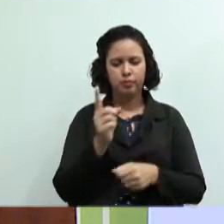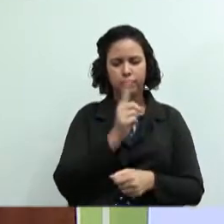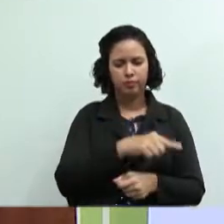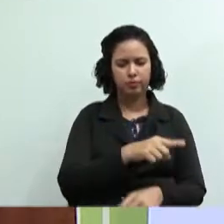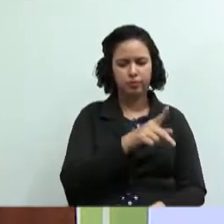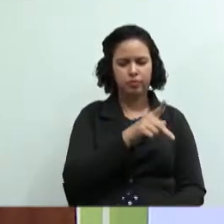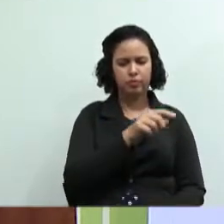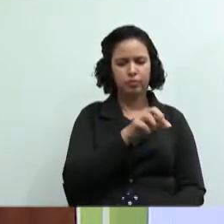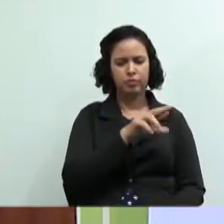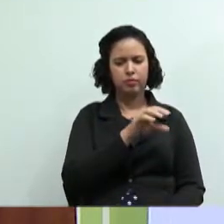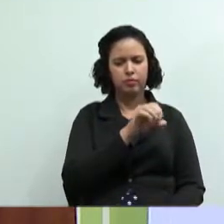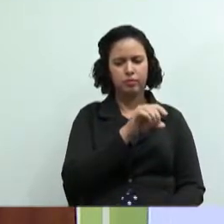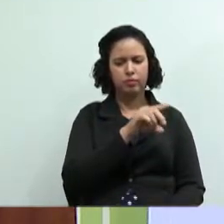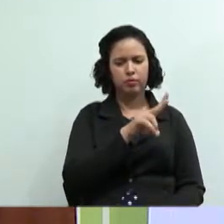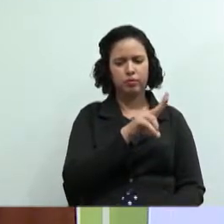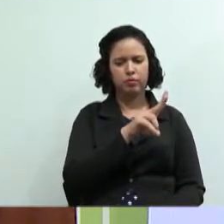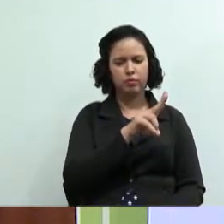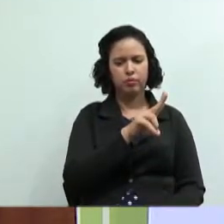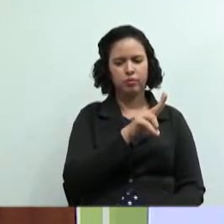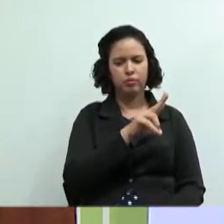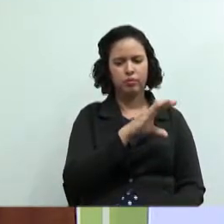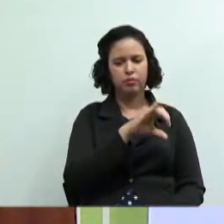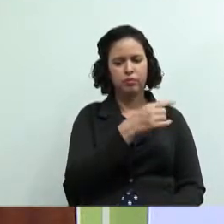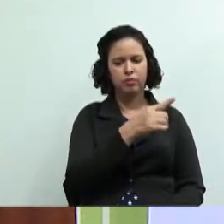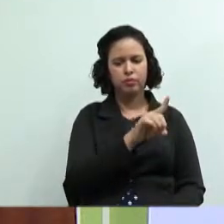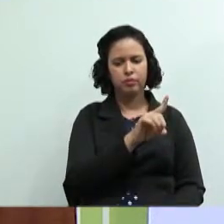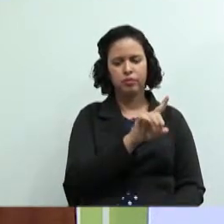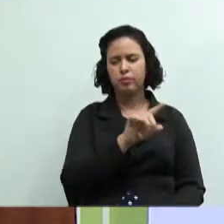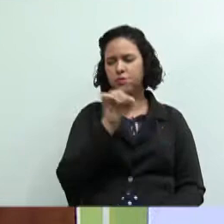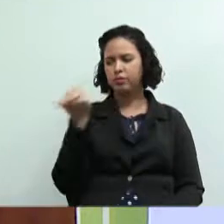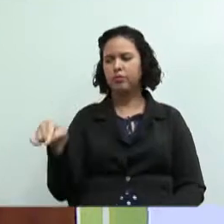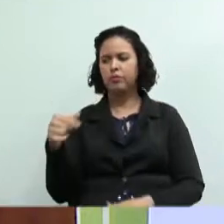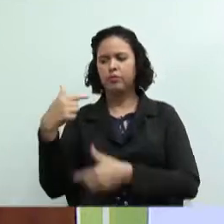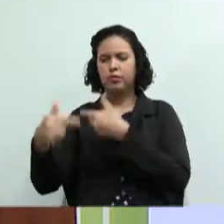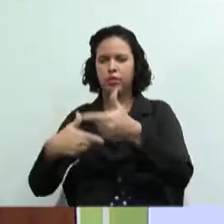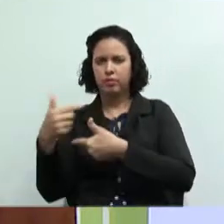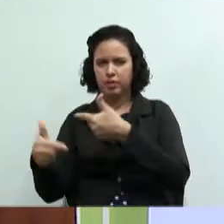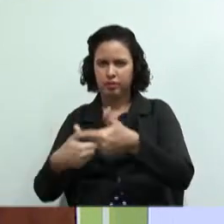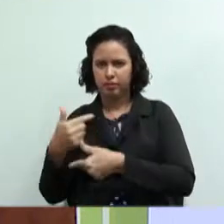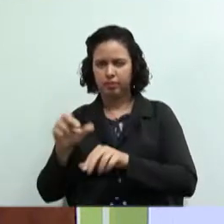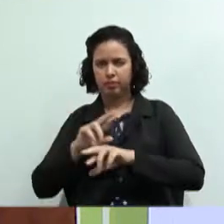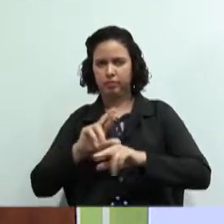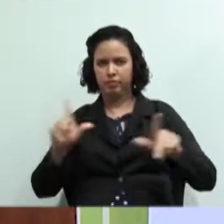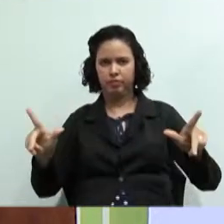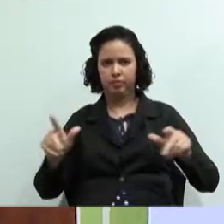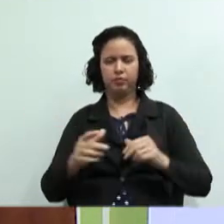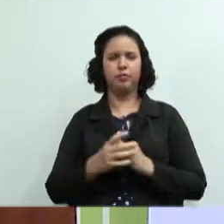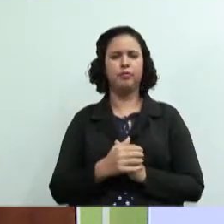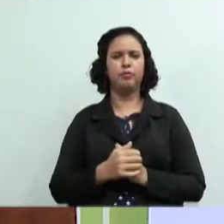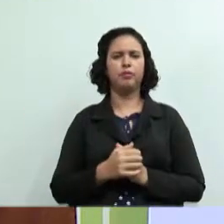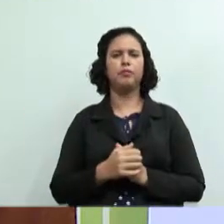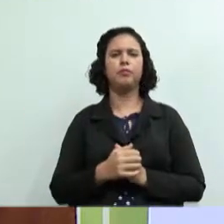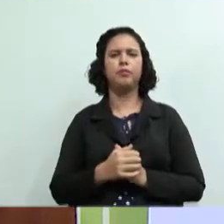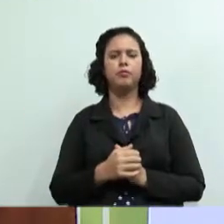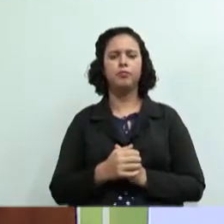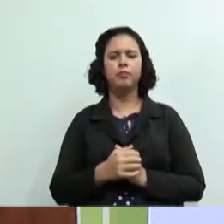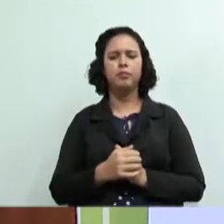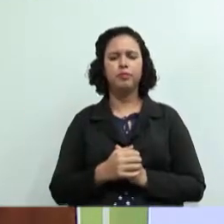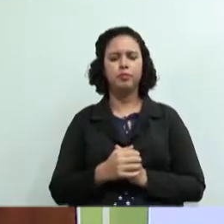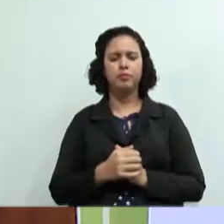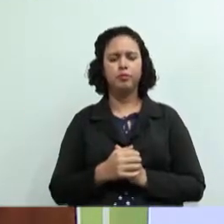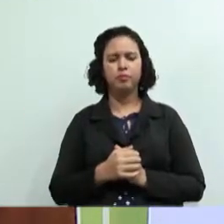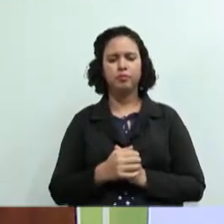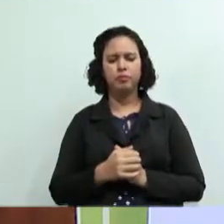cooperativa de trabalho compreenderam bacana o que são esses meios de produção então vamos para a questão 2